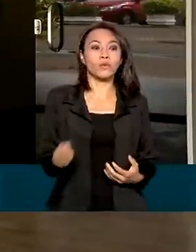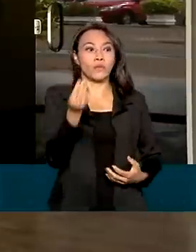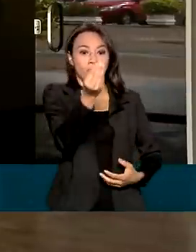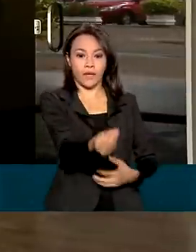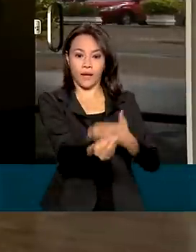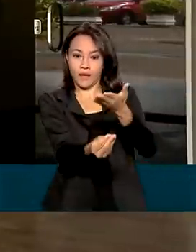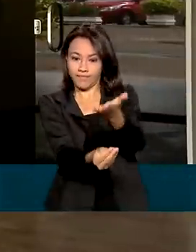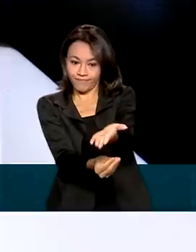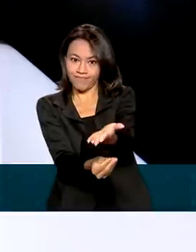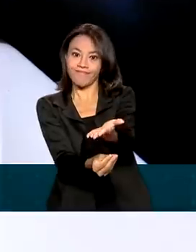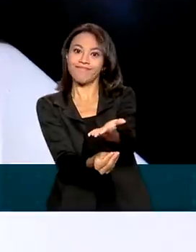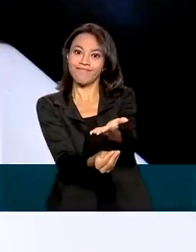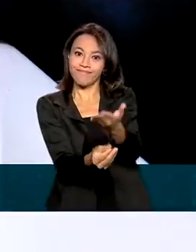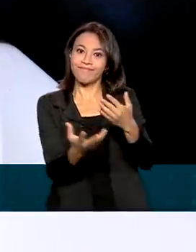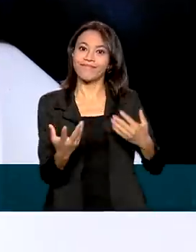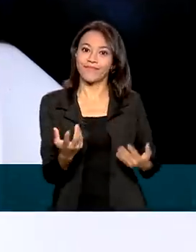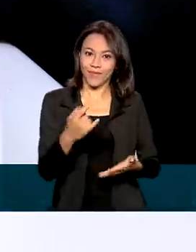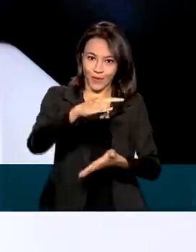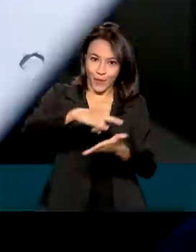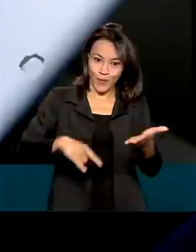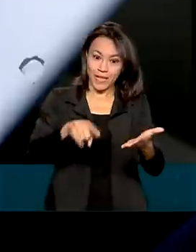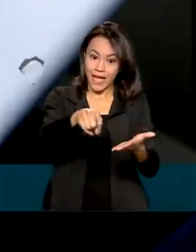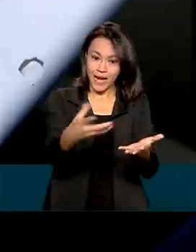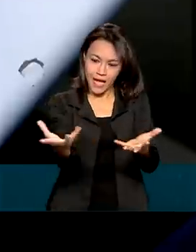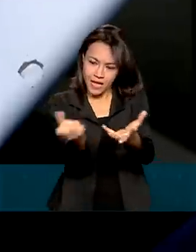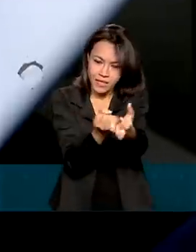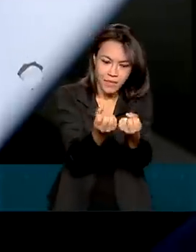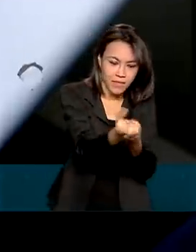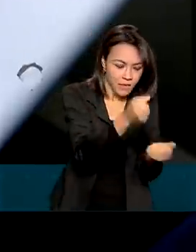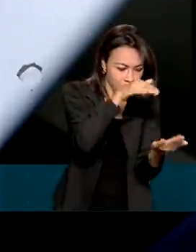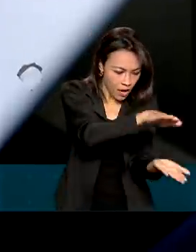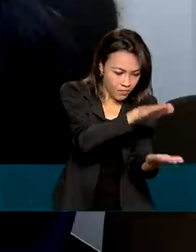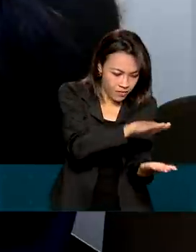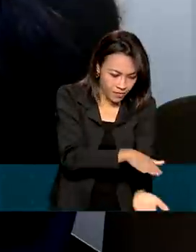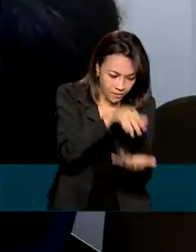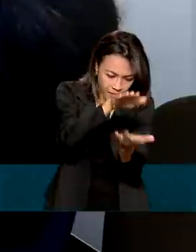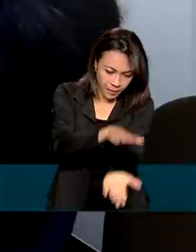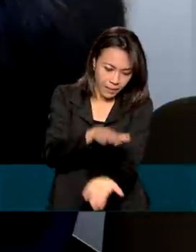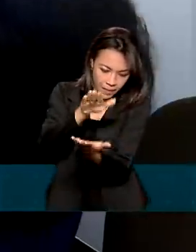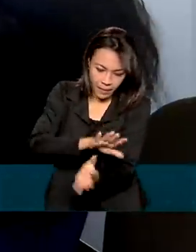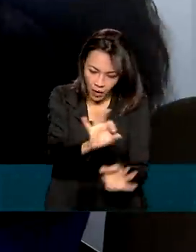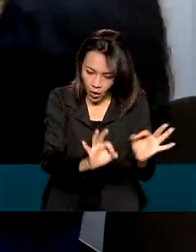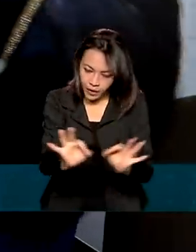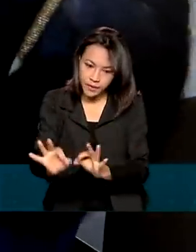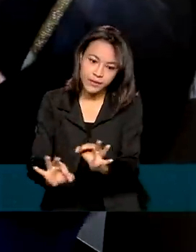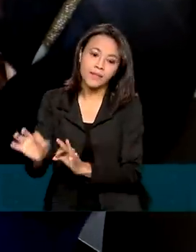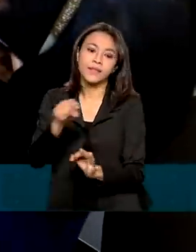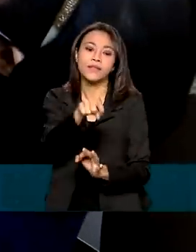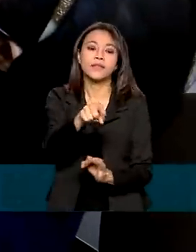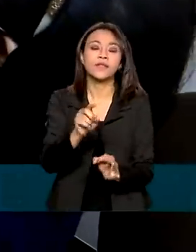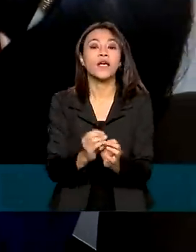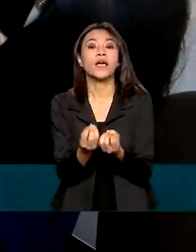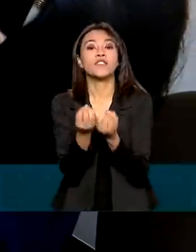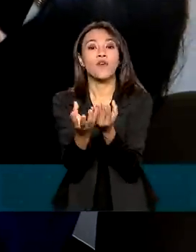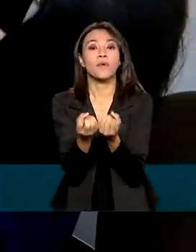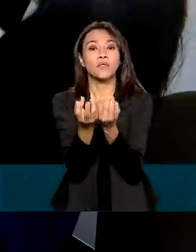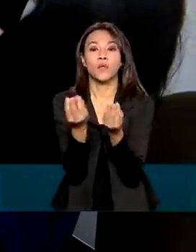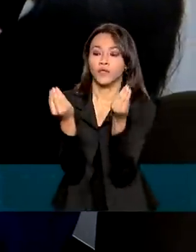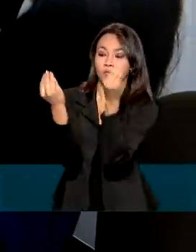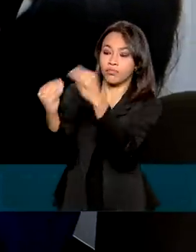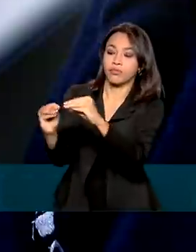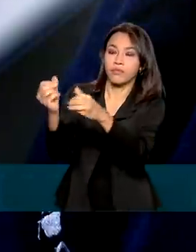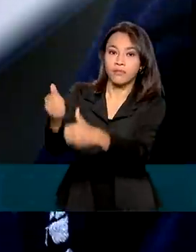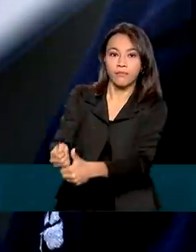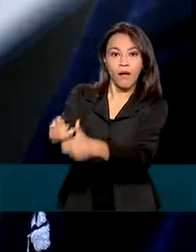agência dos Correios. A empresa cataloga cada objeto perdido e facilita a busca, colocando as informações em seu